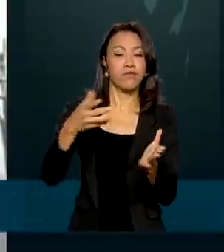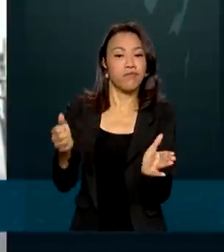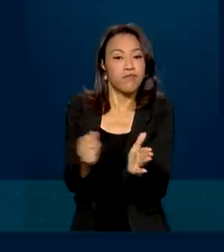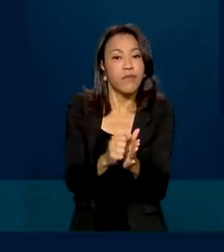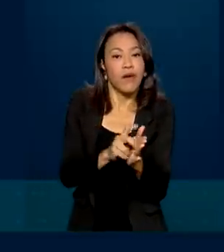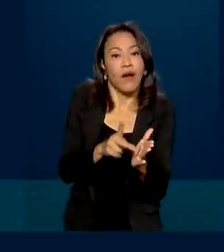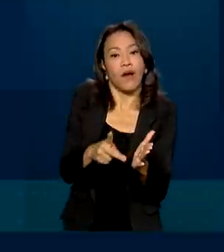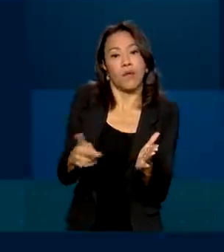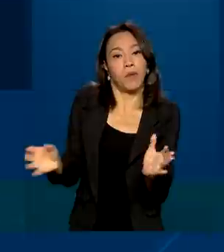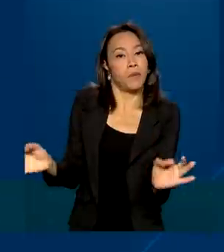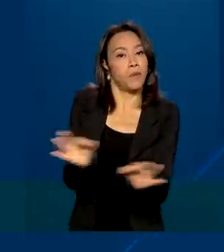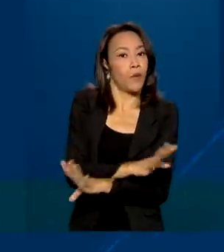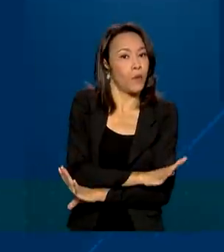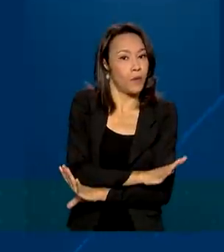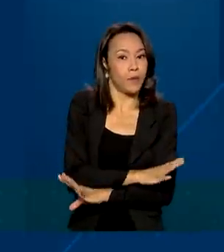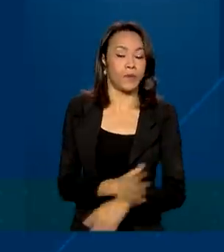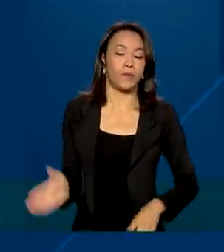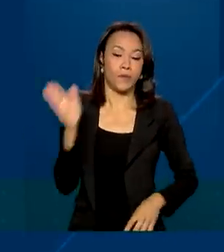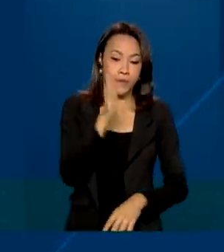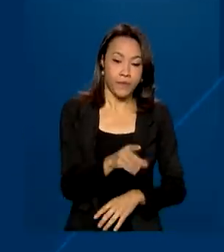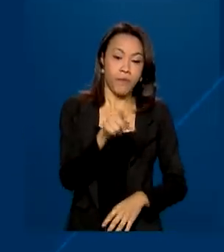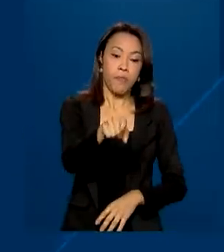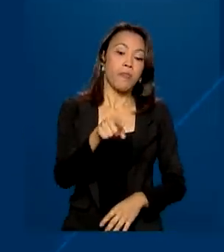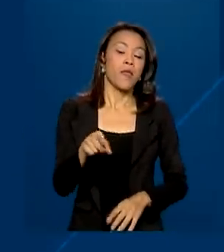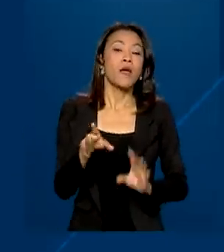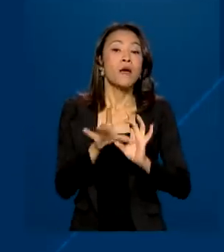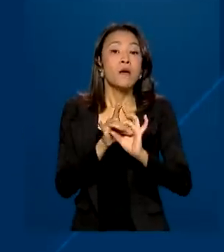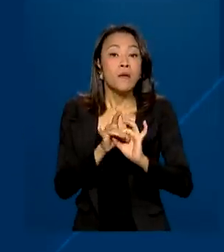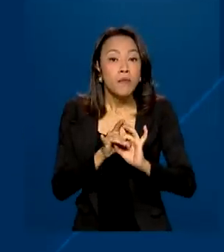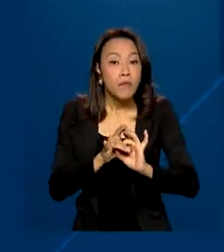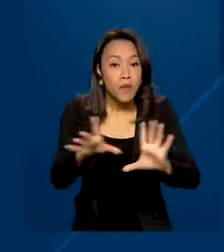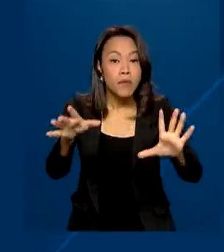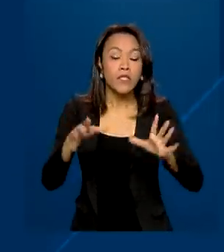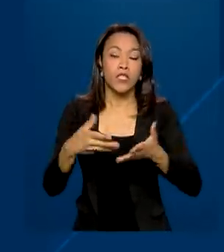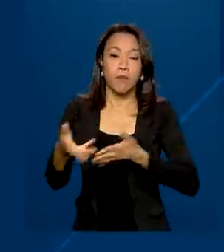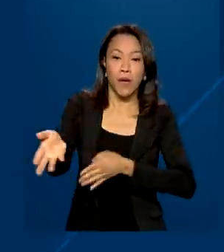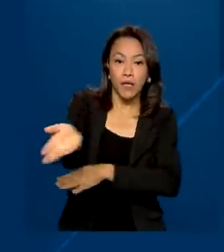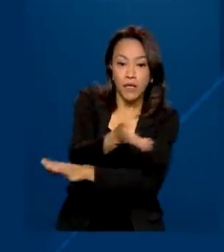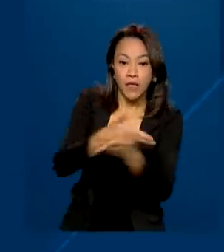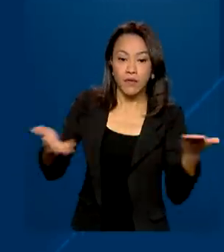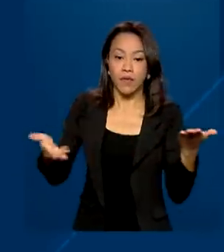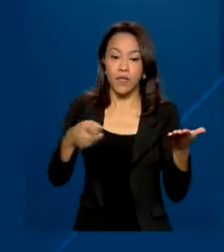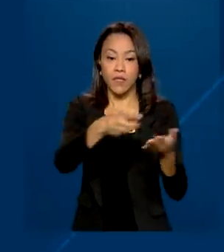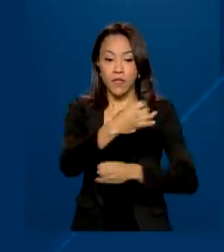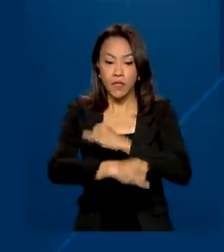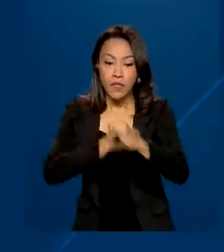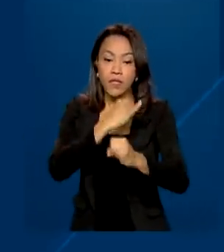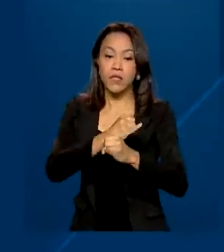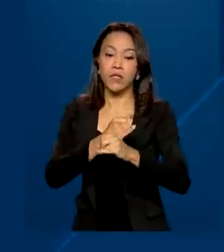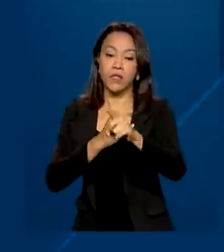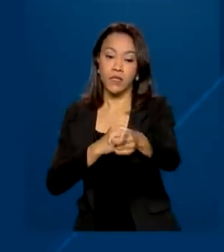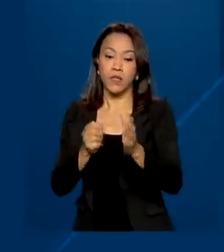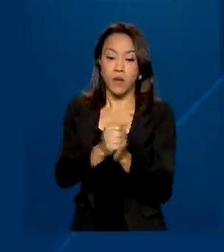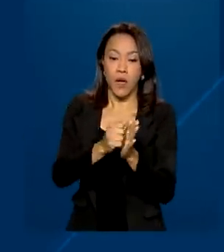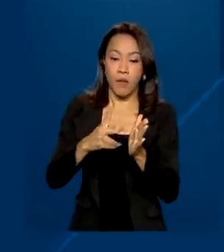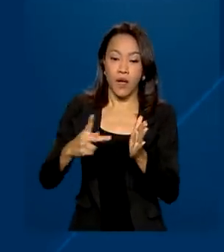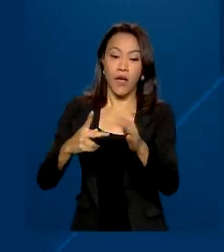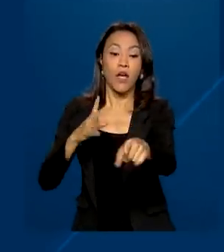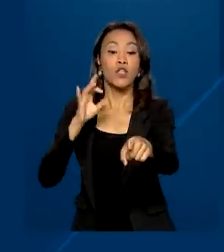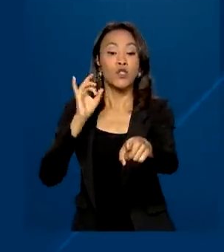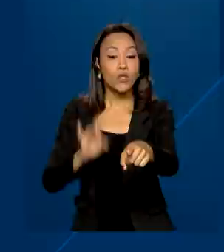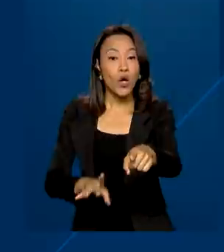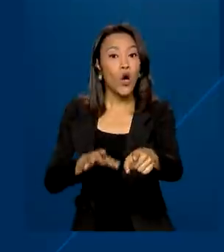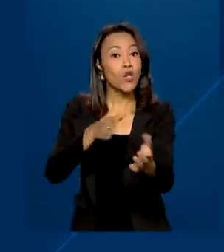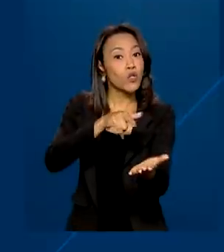da transação. A autorização para transferência de propriedade do veículo na forma eletrônica só vale para documentos